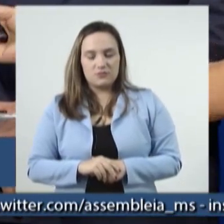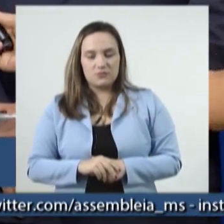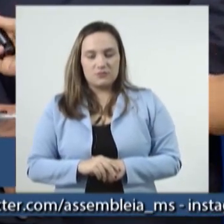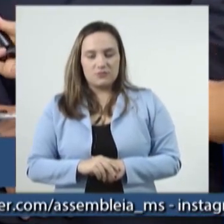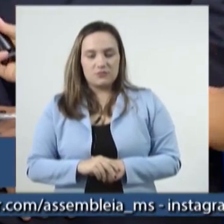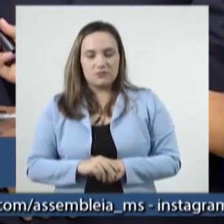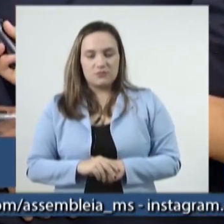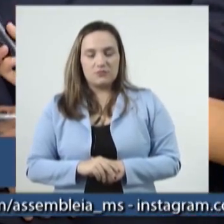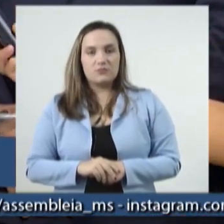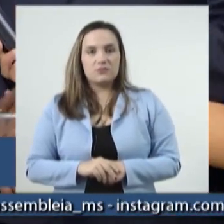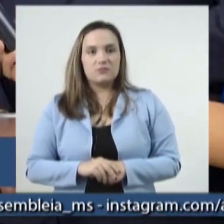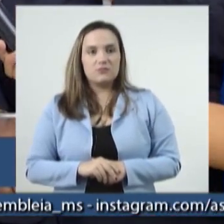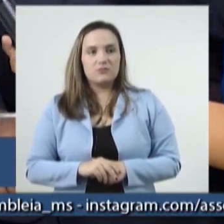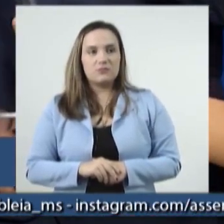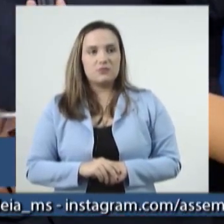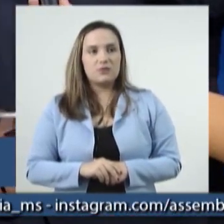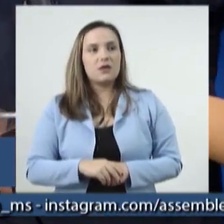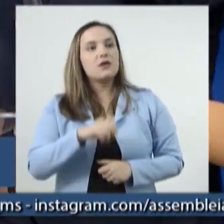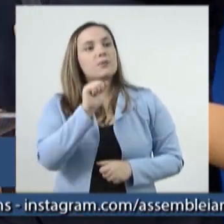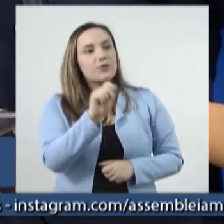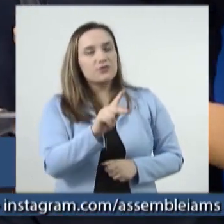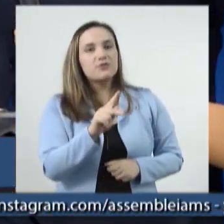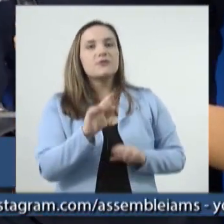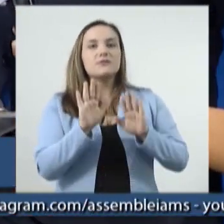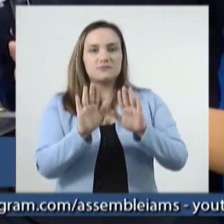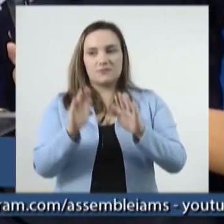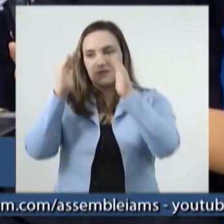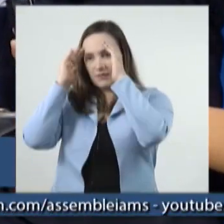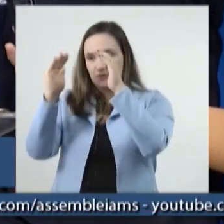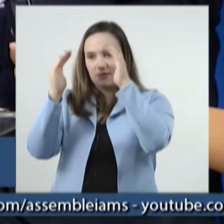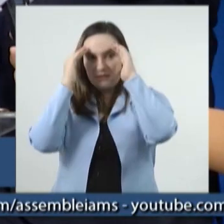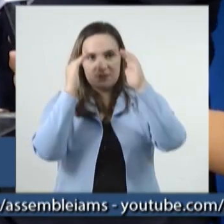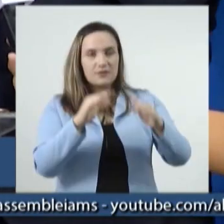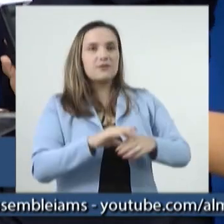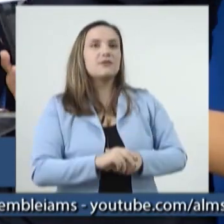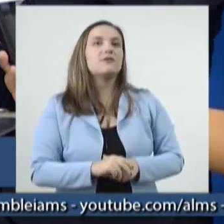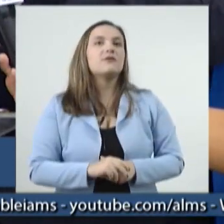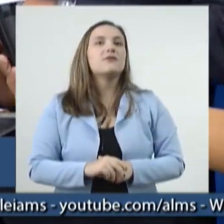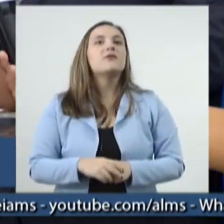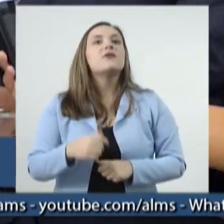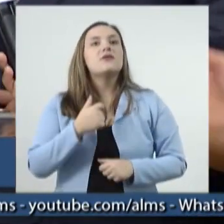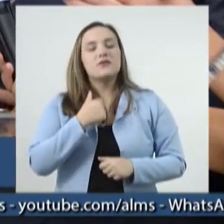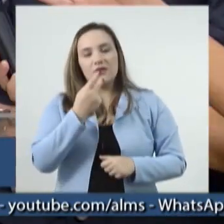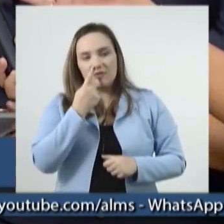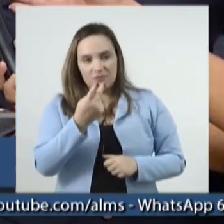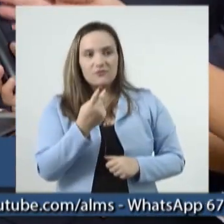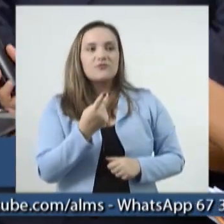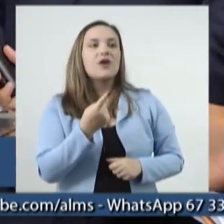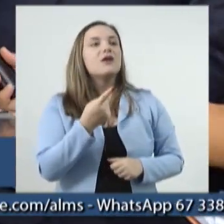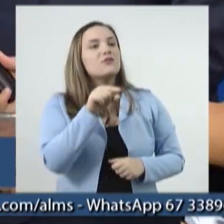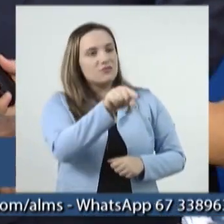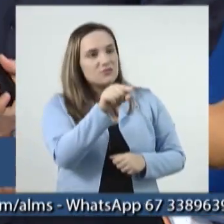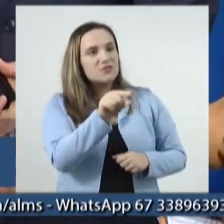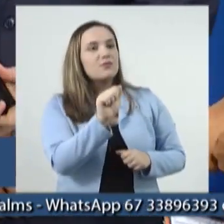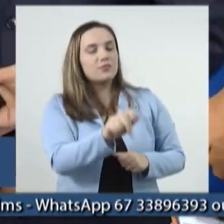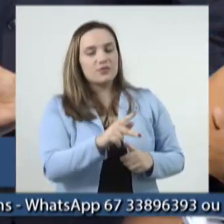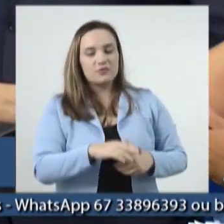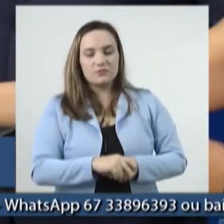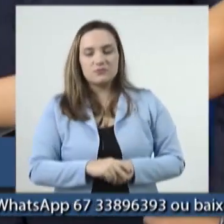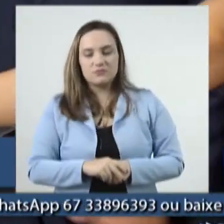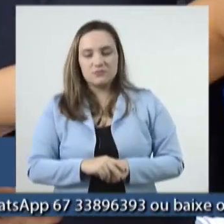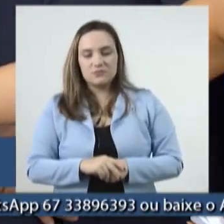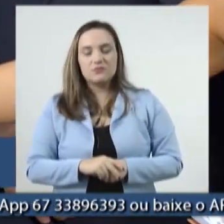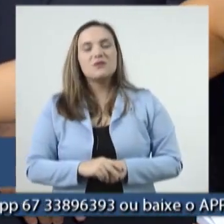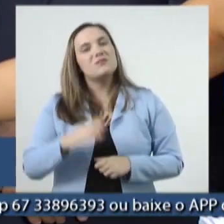dignidade ou os aposentados? Vamos só respeitar a entrevista com ele. No final, eu falo com você. Quais eram as principais